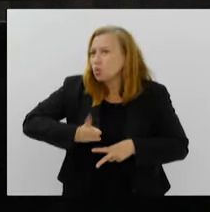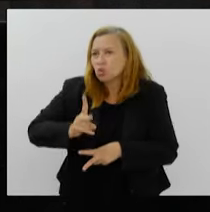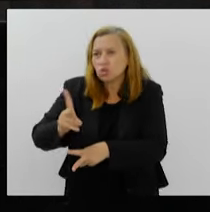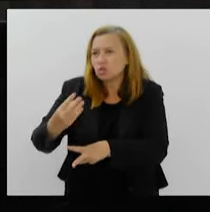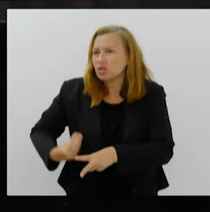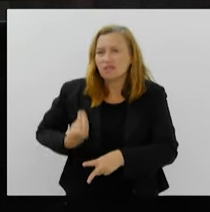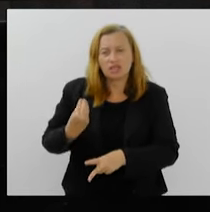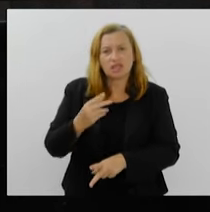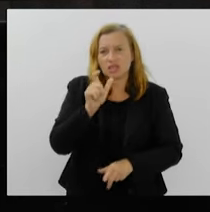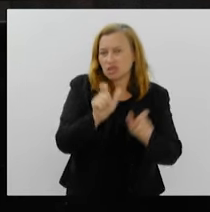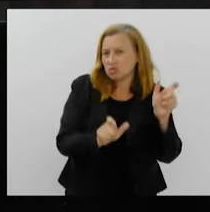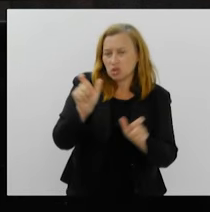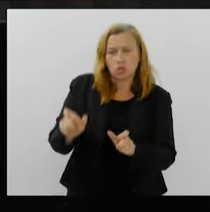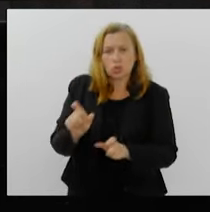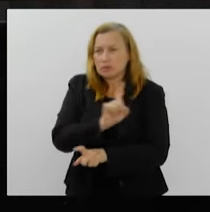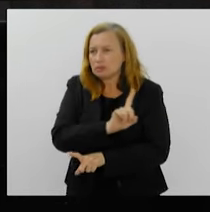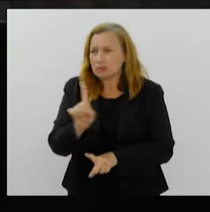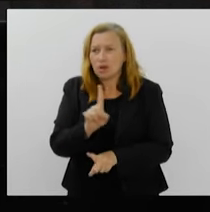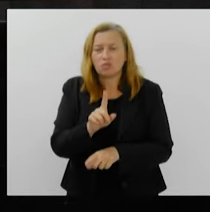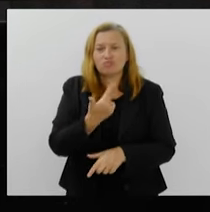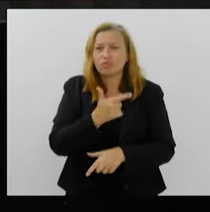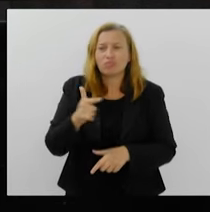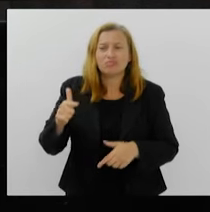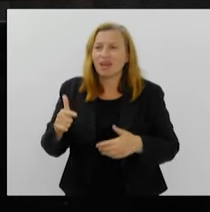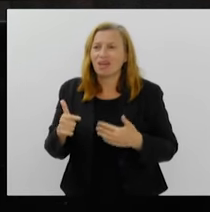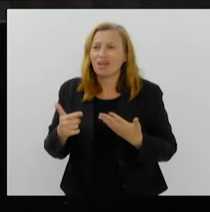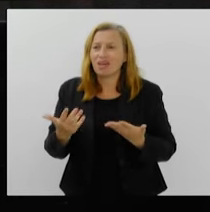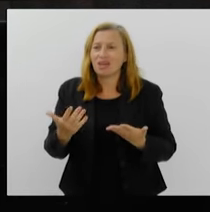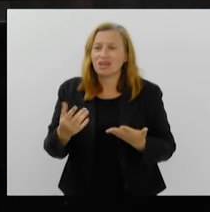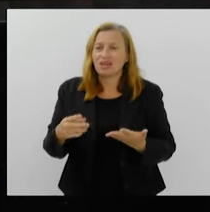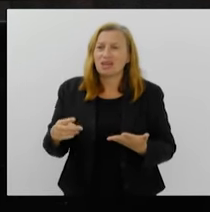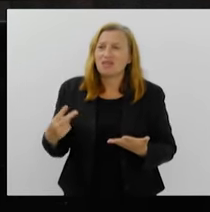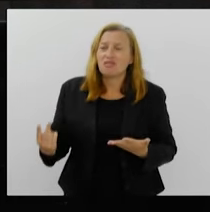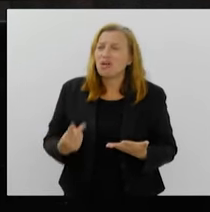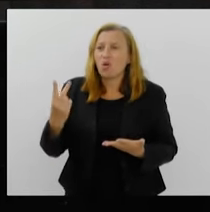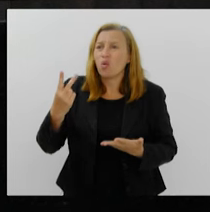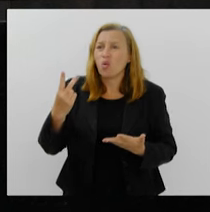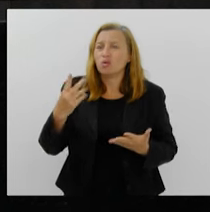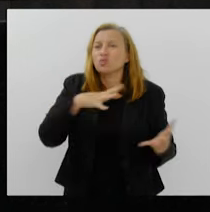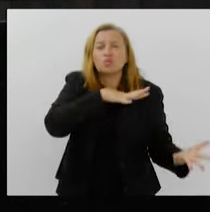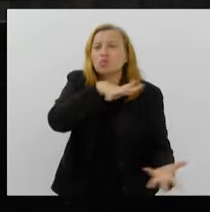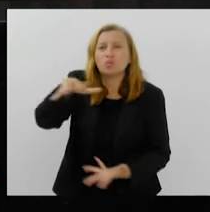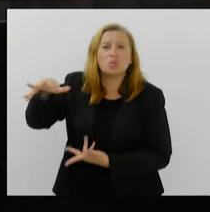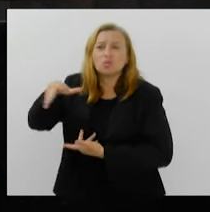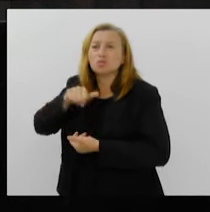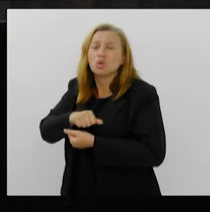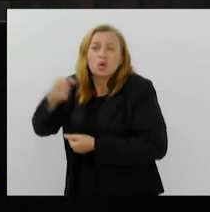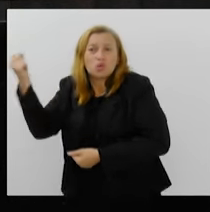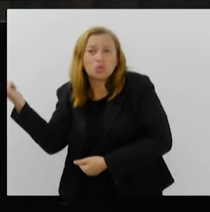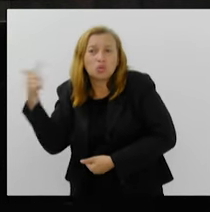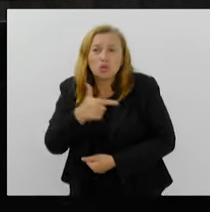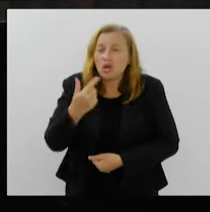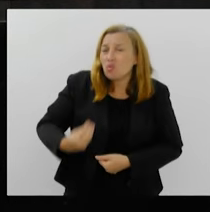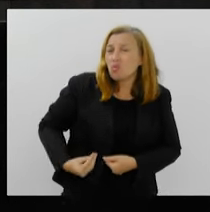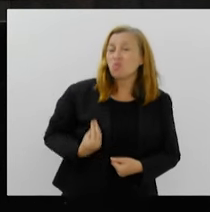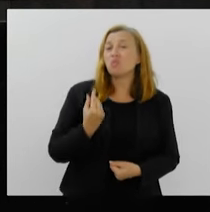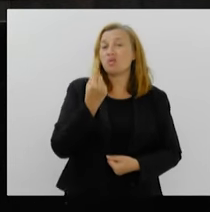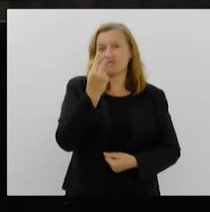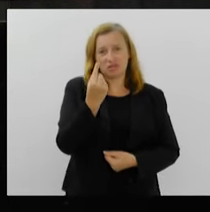vida das pessoas, não tem nada de mais valor na face da terra do que uma vida,